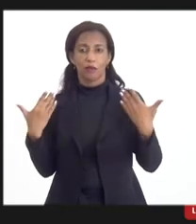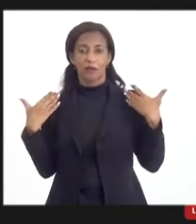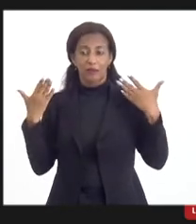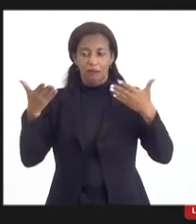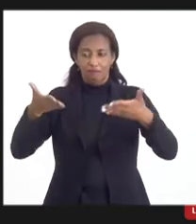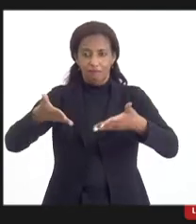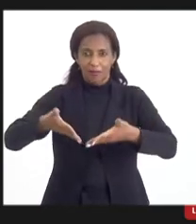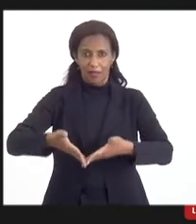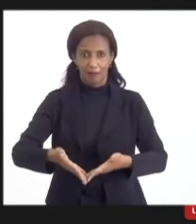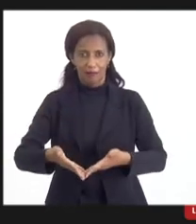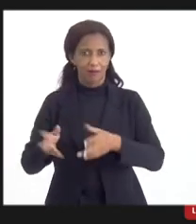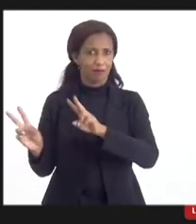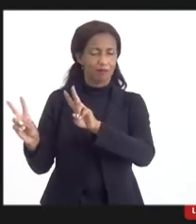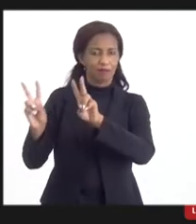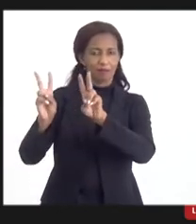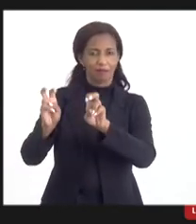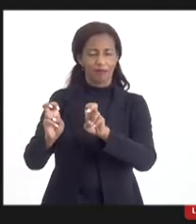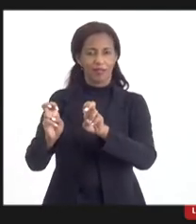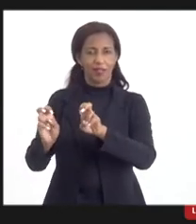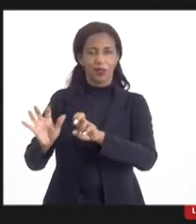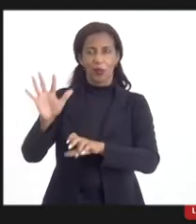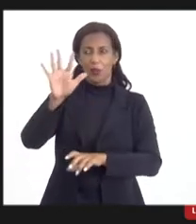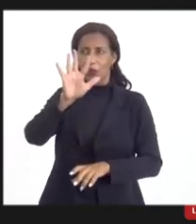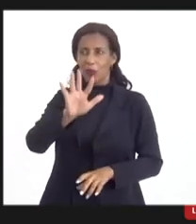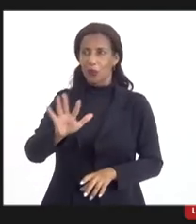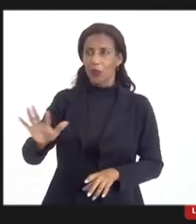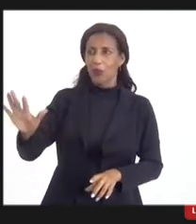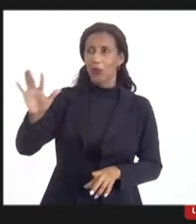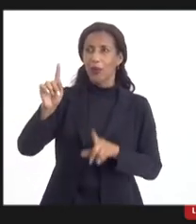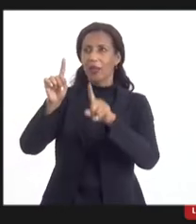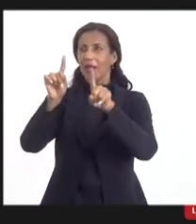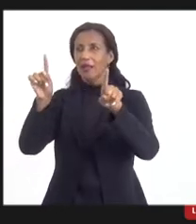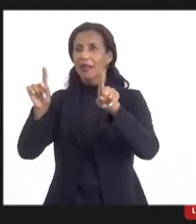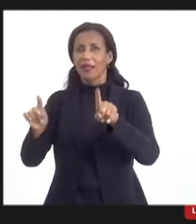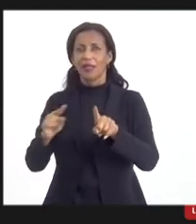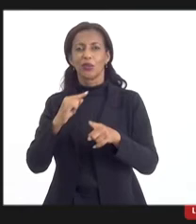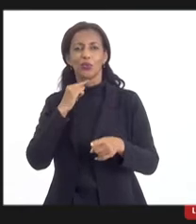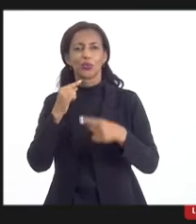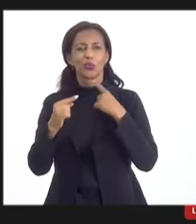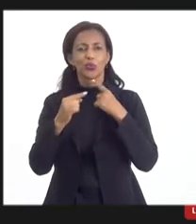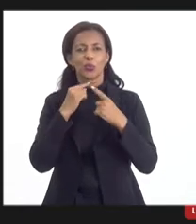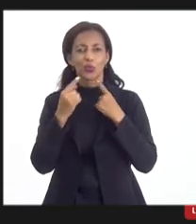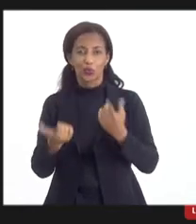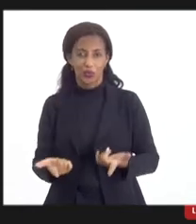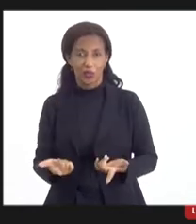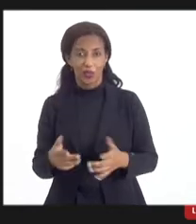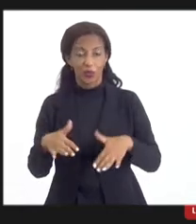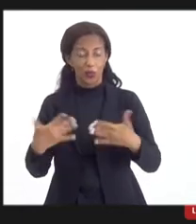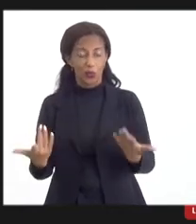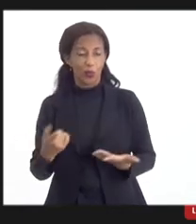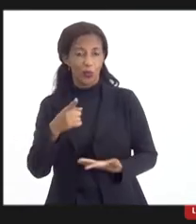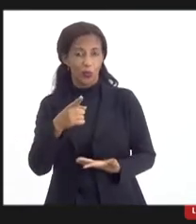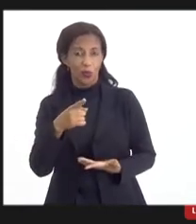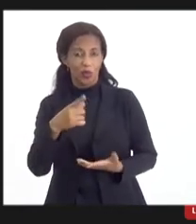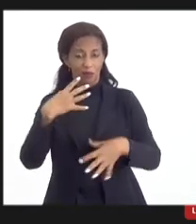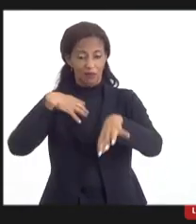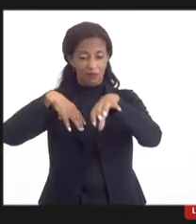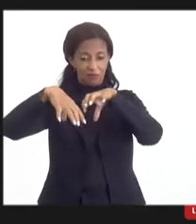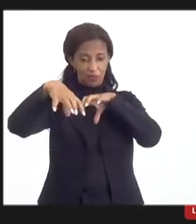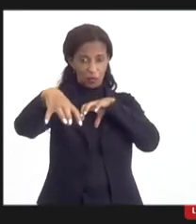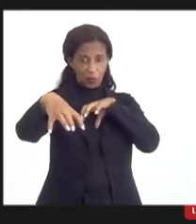debruça na apresentação impressa, surgem dúvidas, porque quando ela é só virtual,